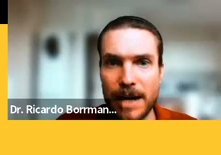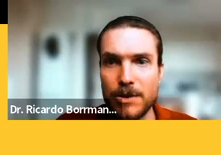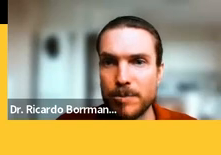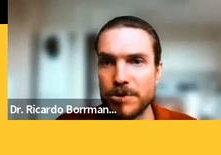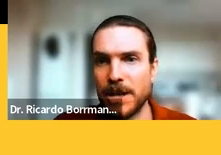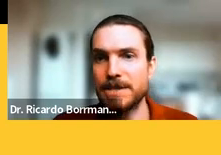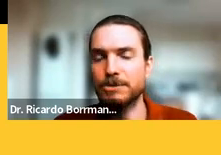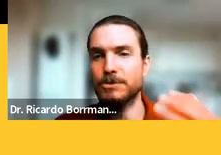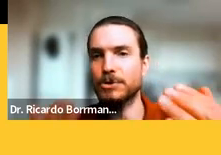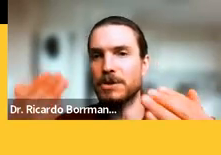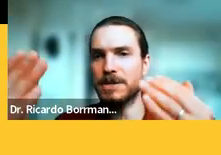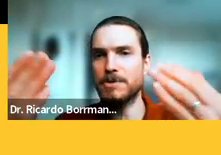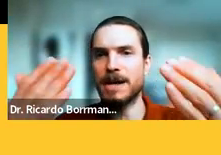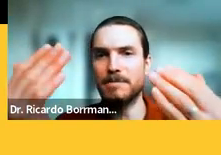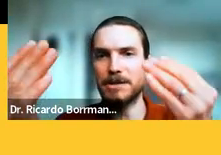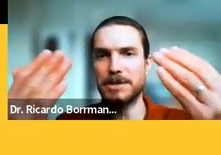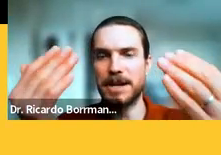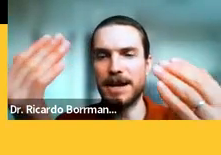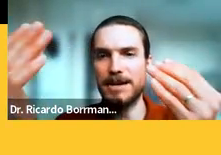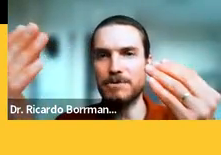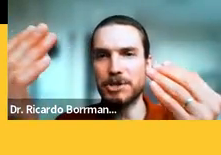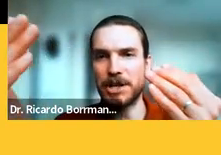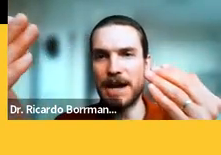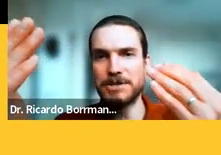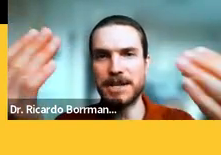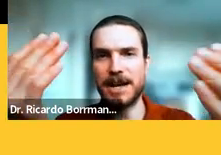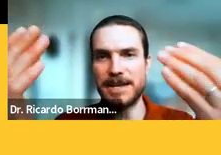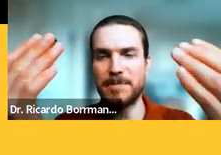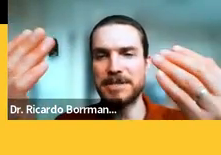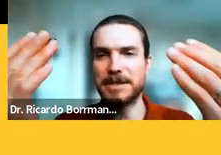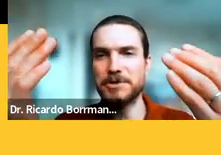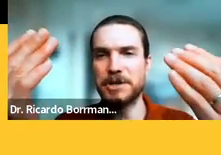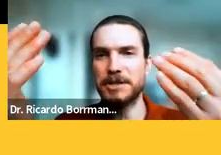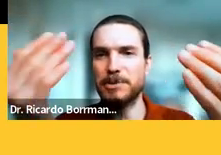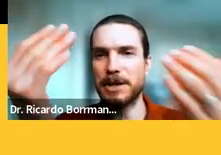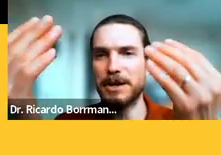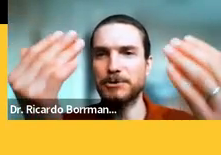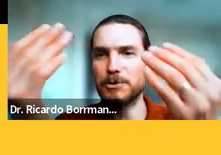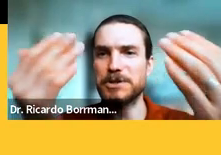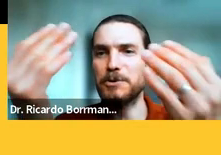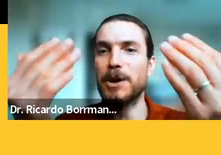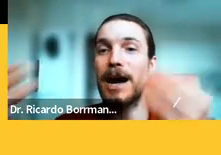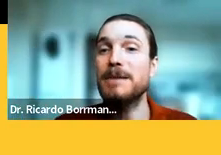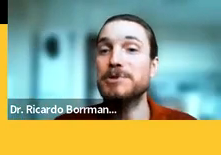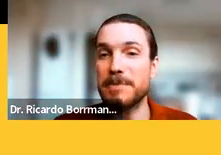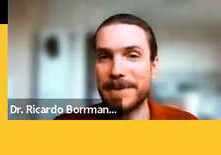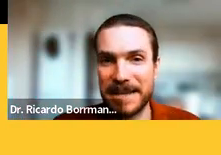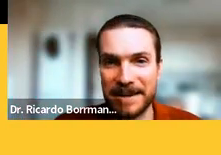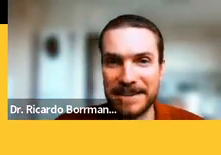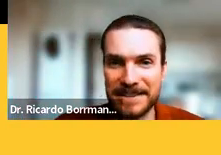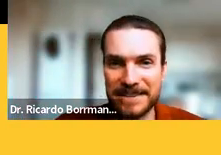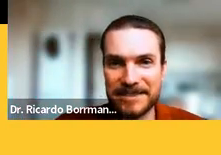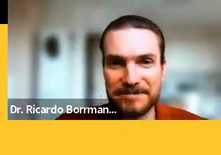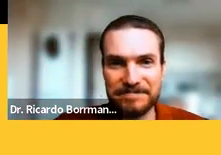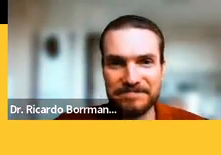eu voltar aqui os meus slides. Eu estou tendo que fazer um casamento entre os slides e a apresentação escrita, porque eu não estou conseguindo colocar ambos na mesma